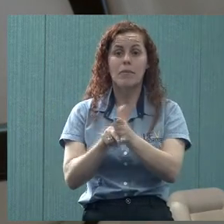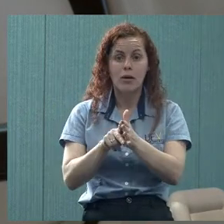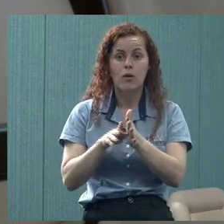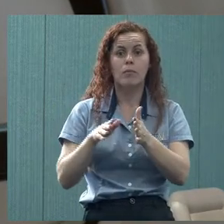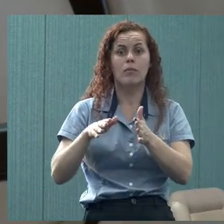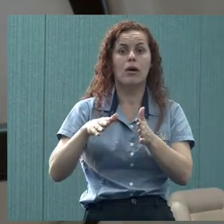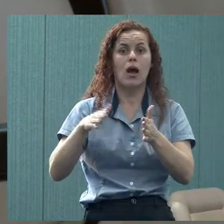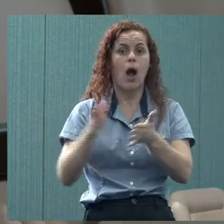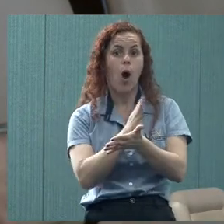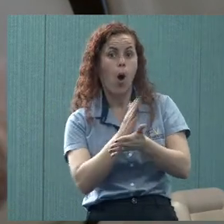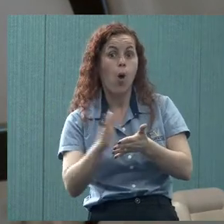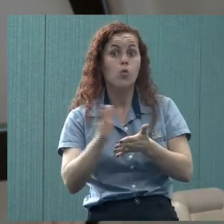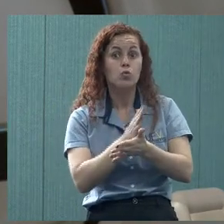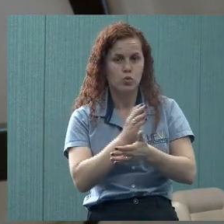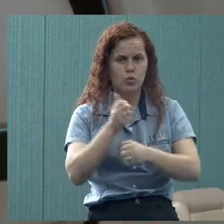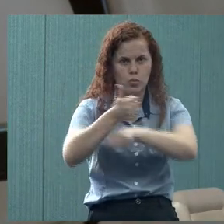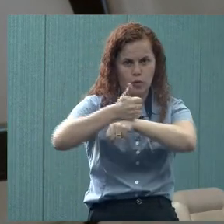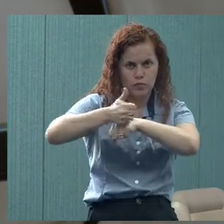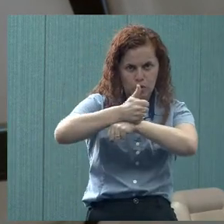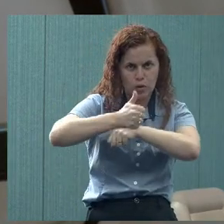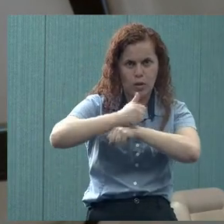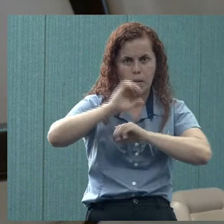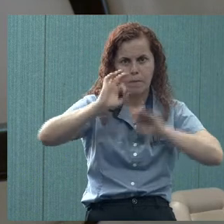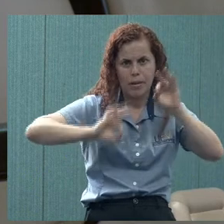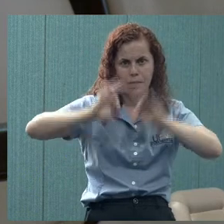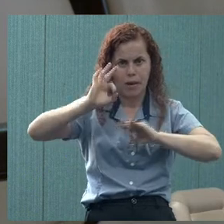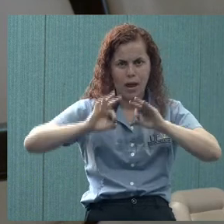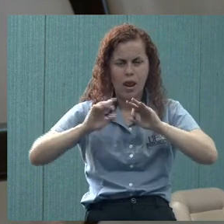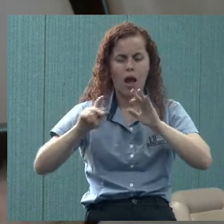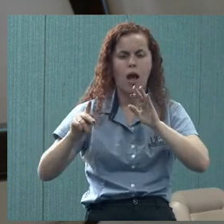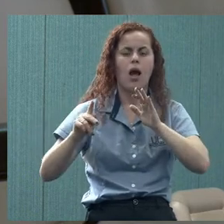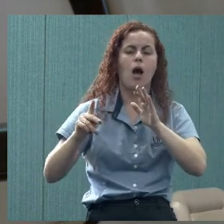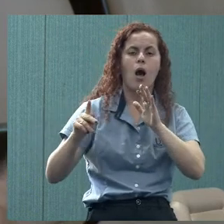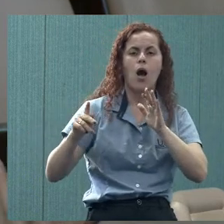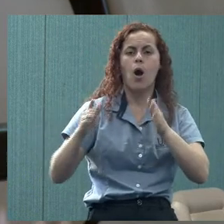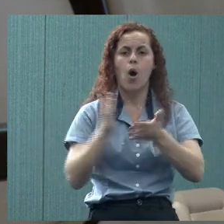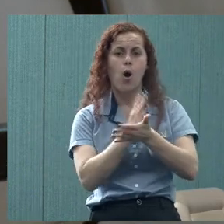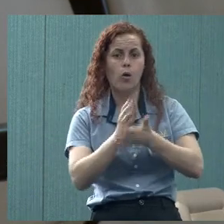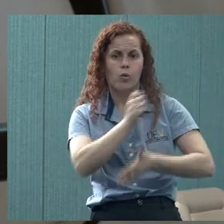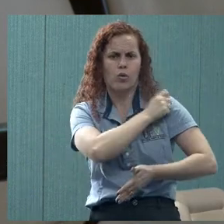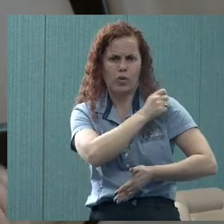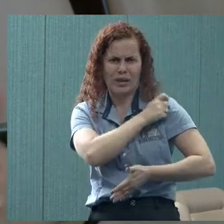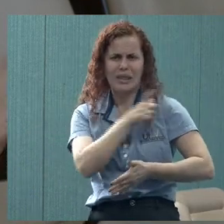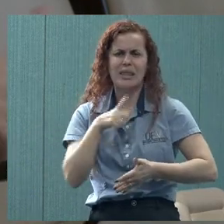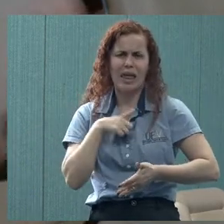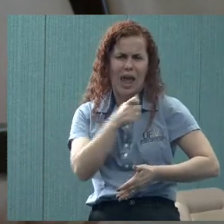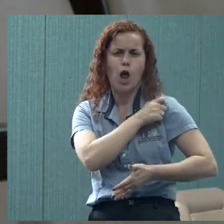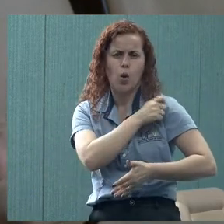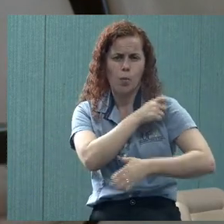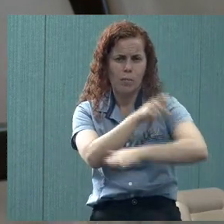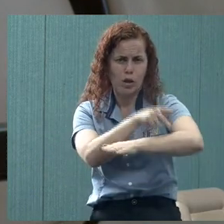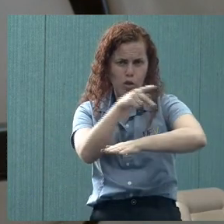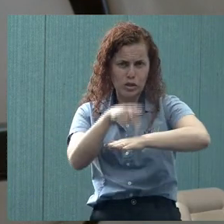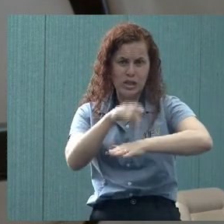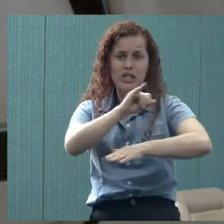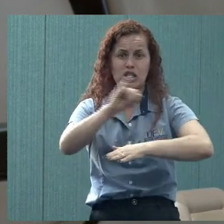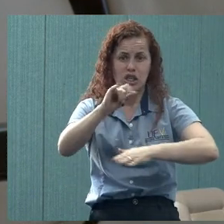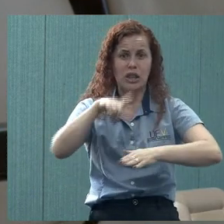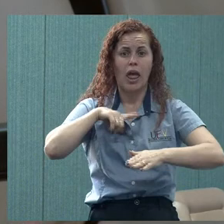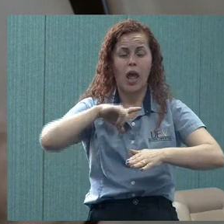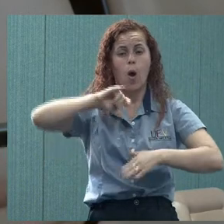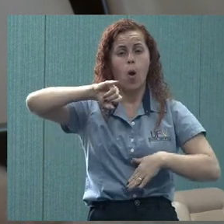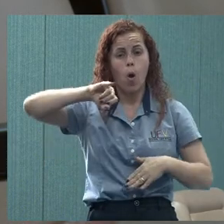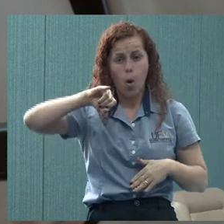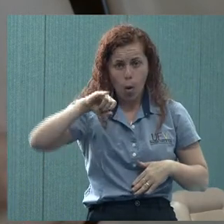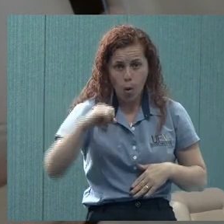profissionais da instituição e preparar alguns estudantes. Porque, por exemplo, eu tenho muitos estudantes de pedagogia que, se eles tivessem uma oportunidade